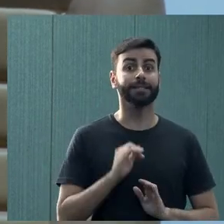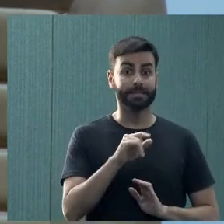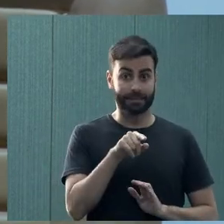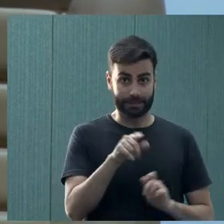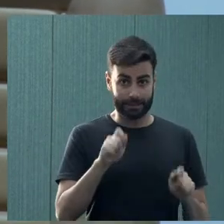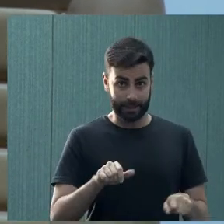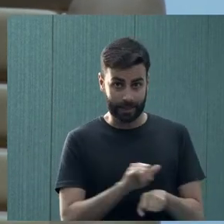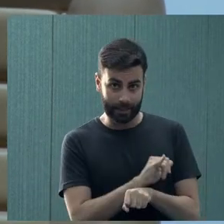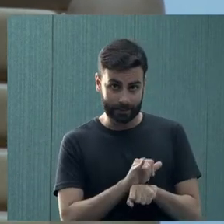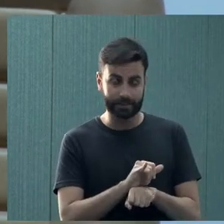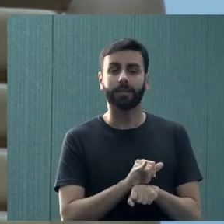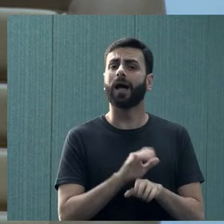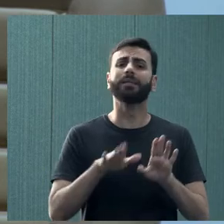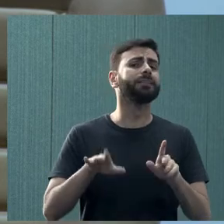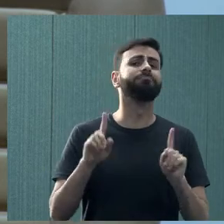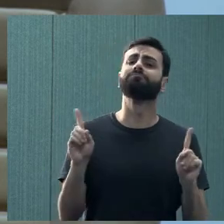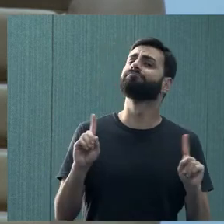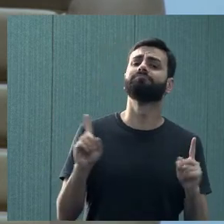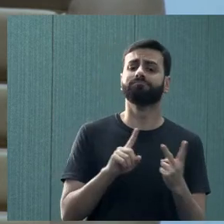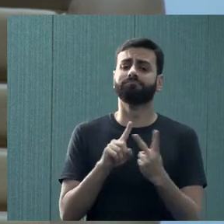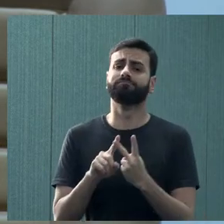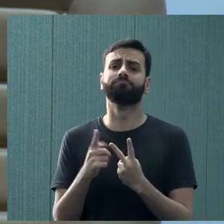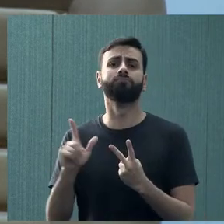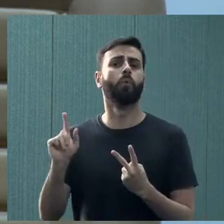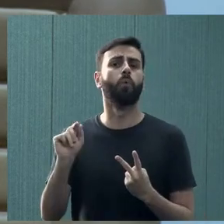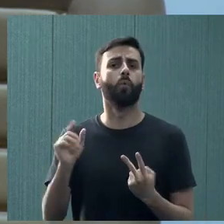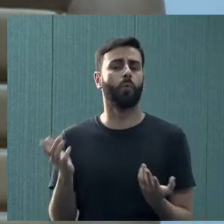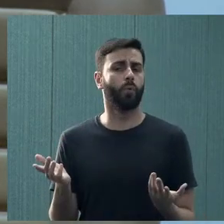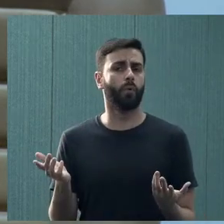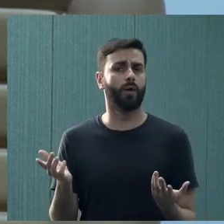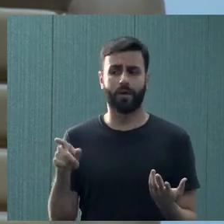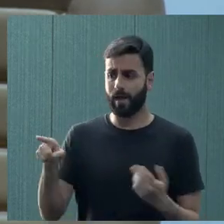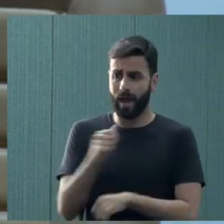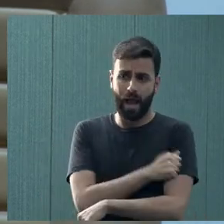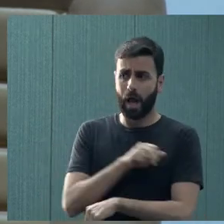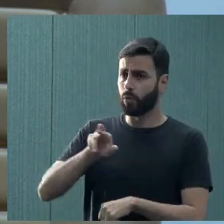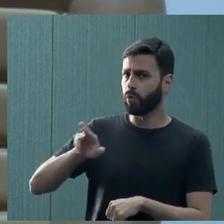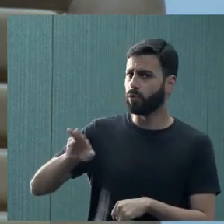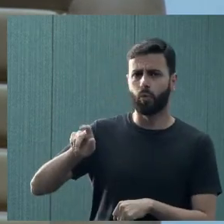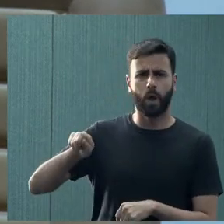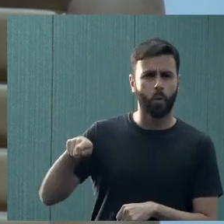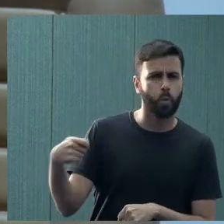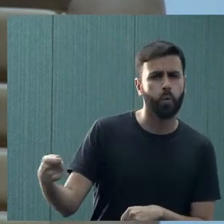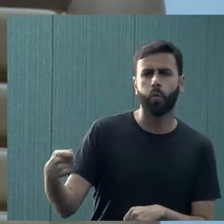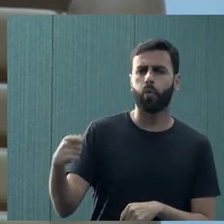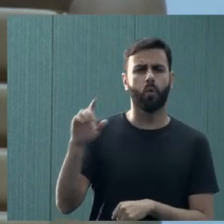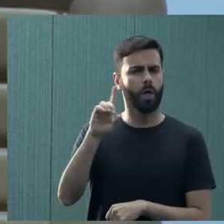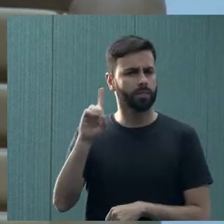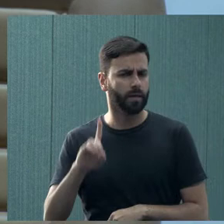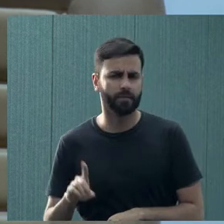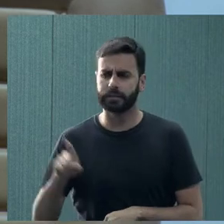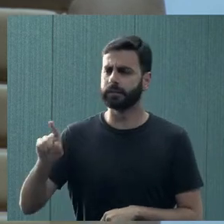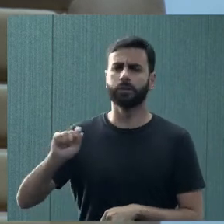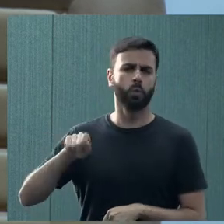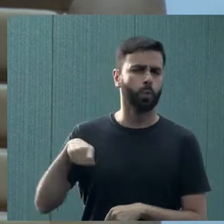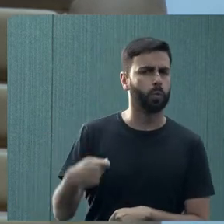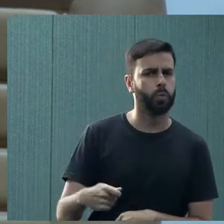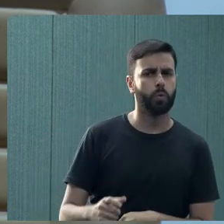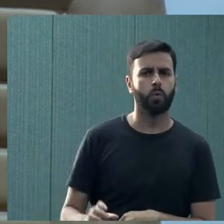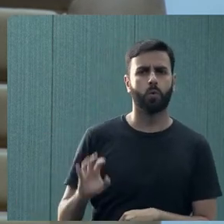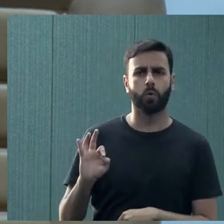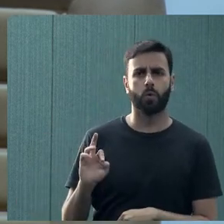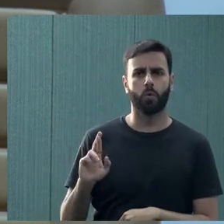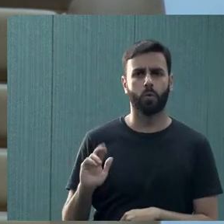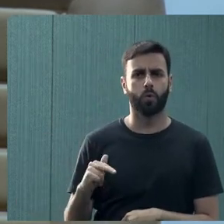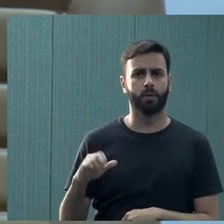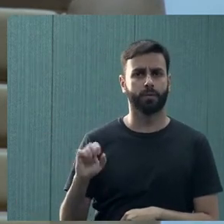caminho, gente identifica que não, que não tem uma base, um transtorno, que às vezes é uma